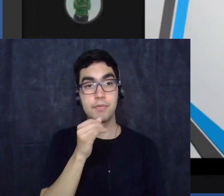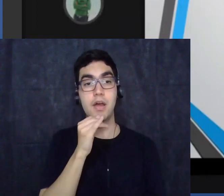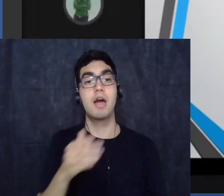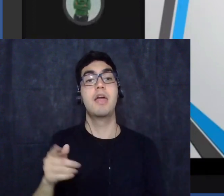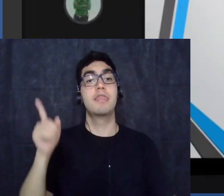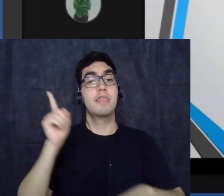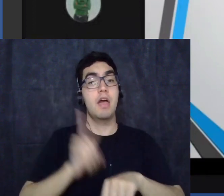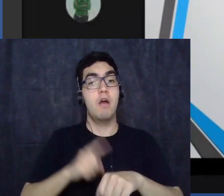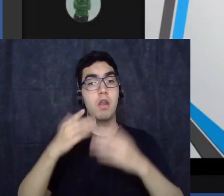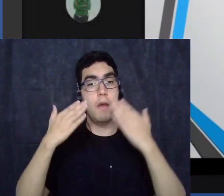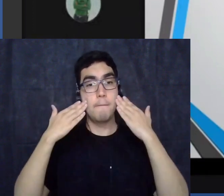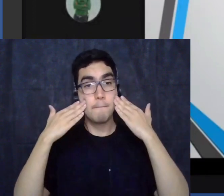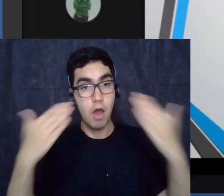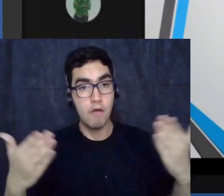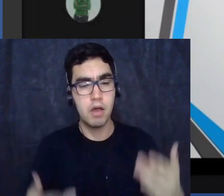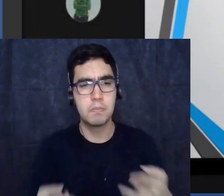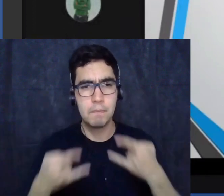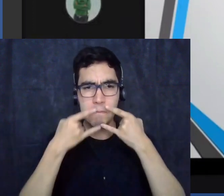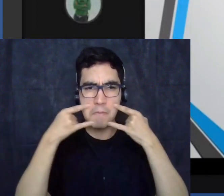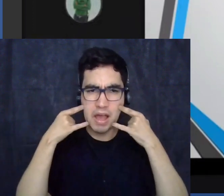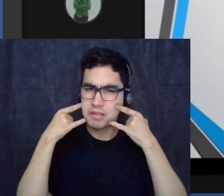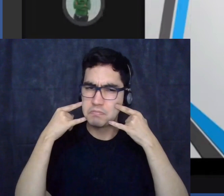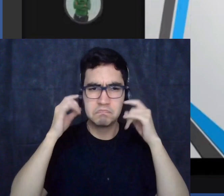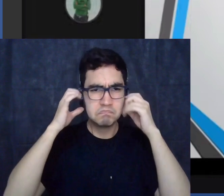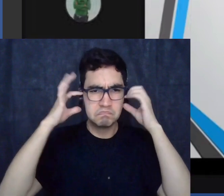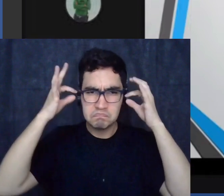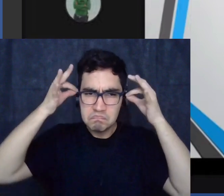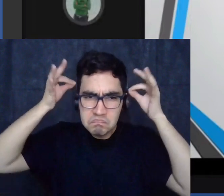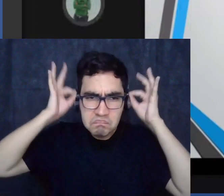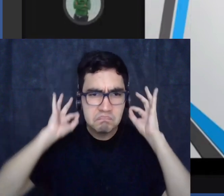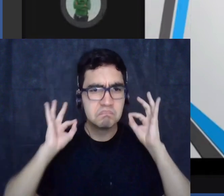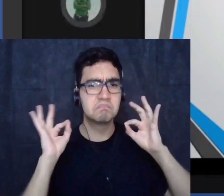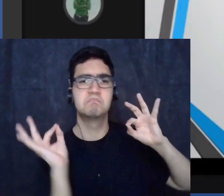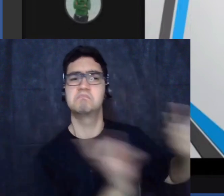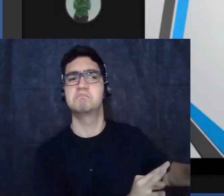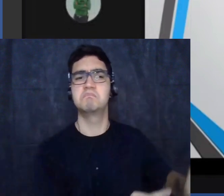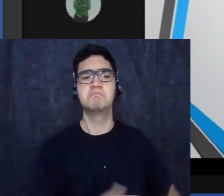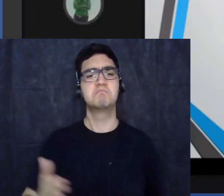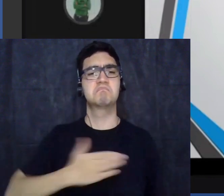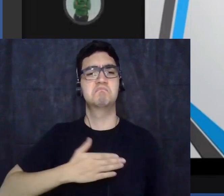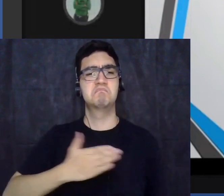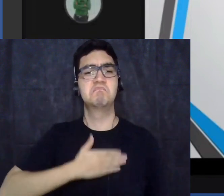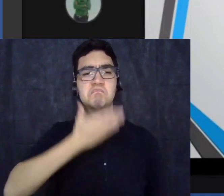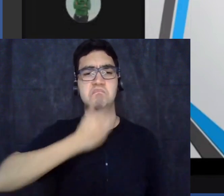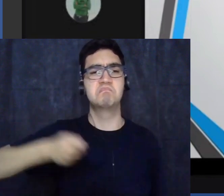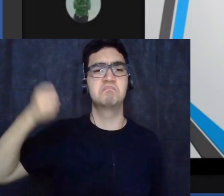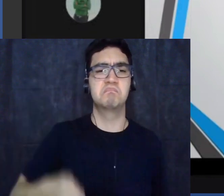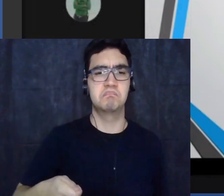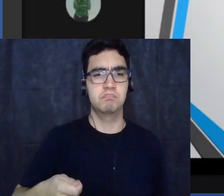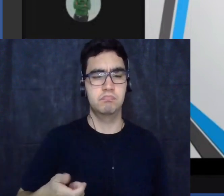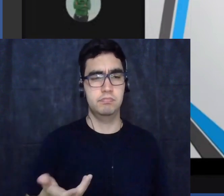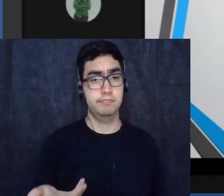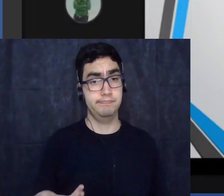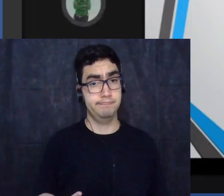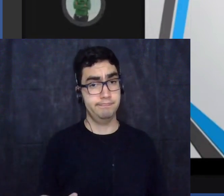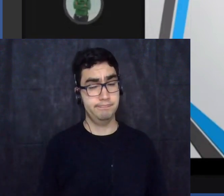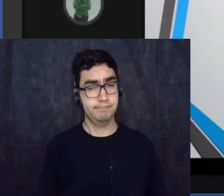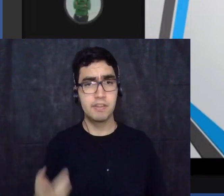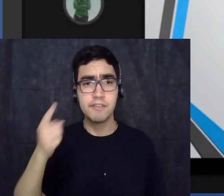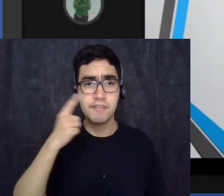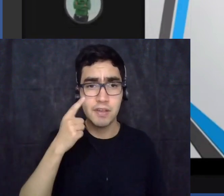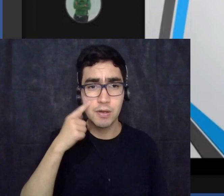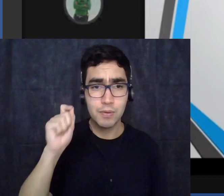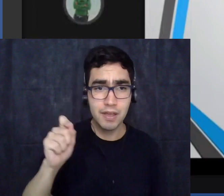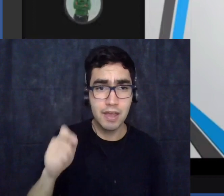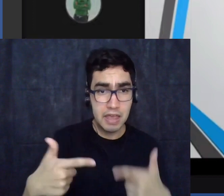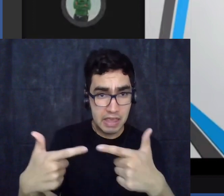sua virilidade esses indivíduos viam a guerra como benéfica porque elas